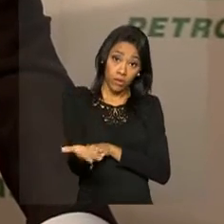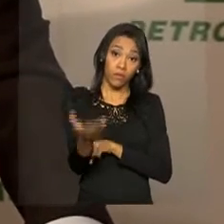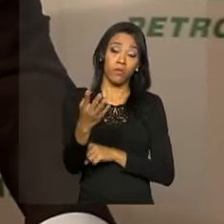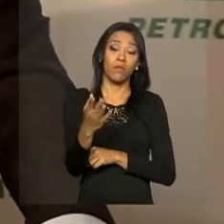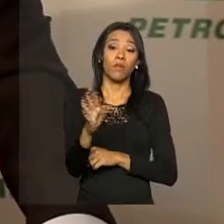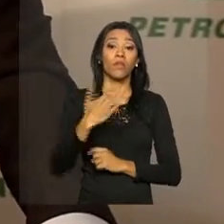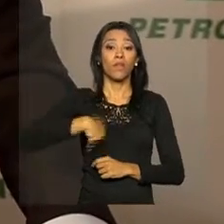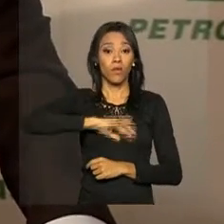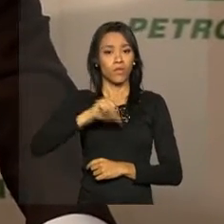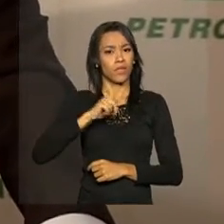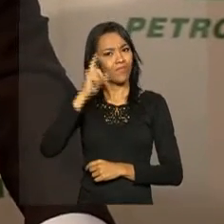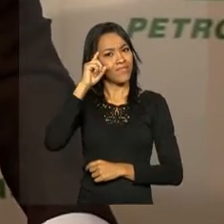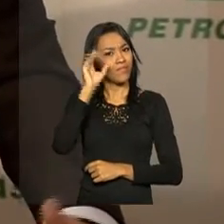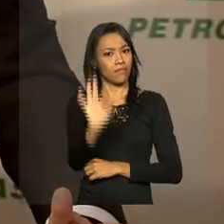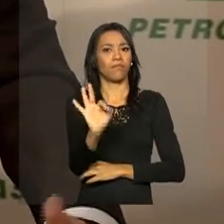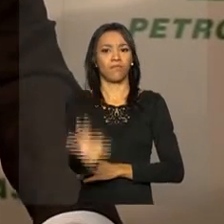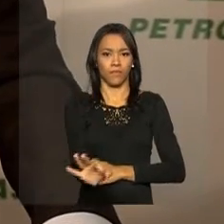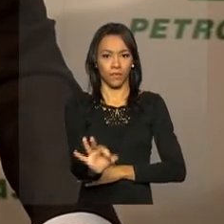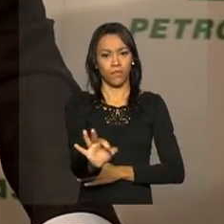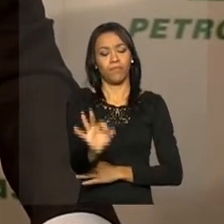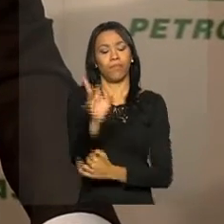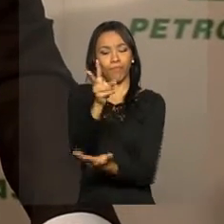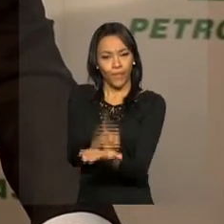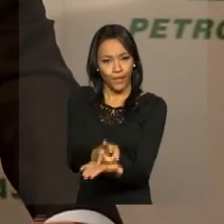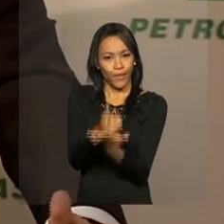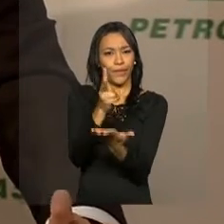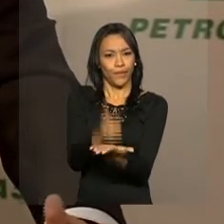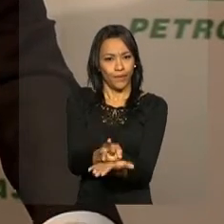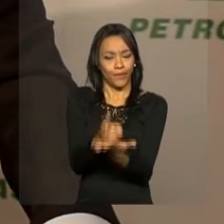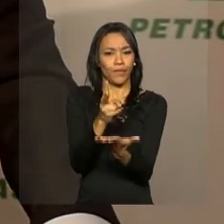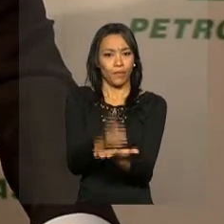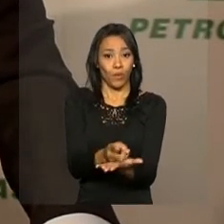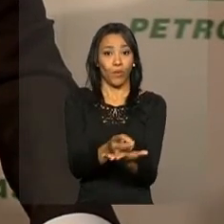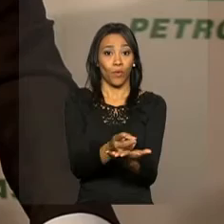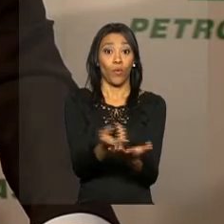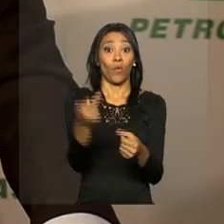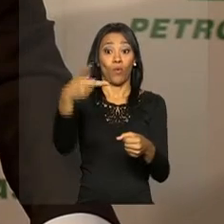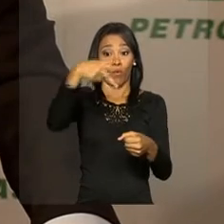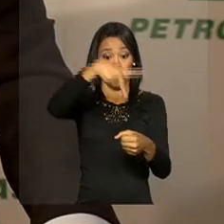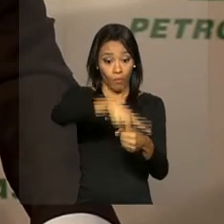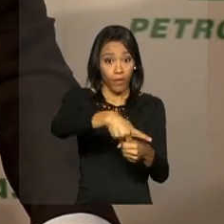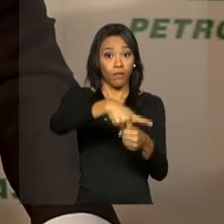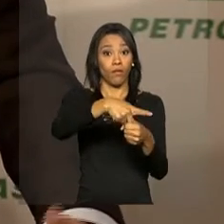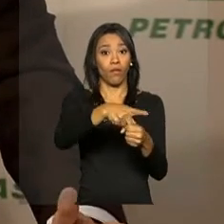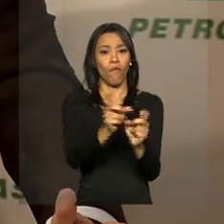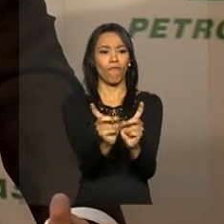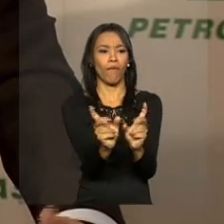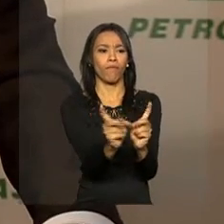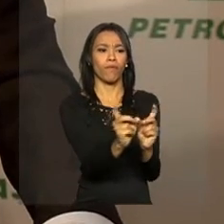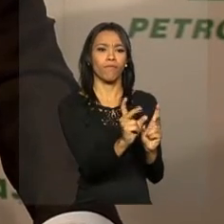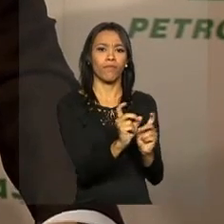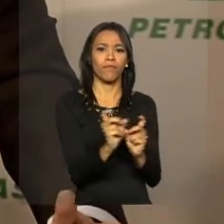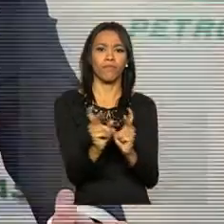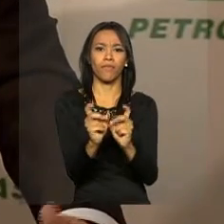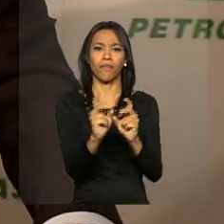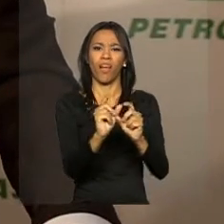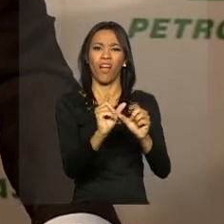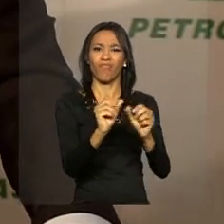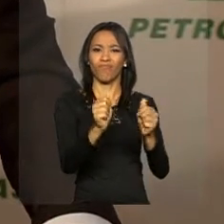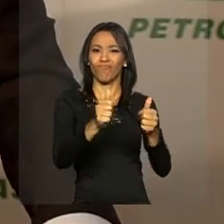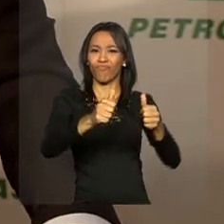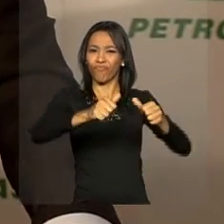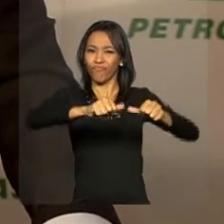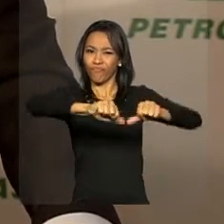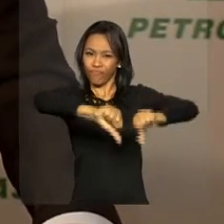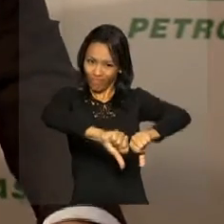nós temos a plena convicção que, mesmo com o momento onde o preço, a comercialização do nosso principal produto esteja no